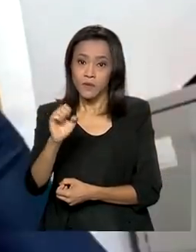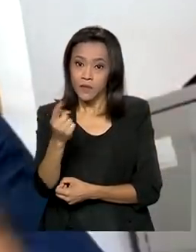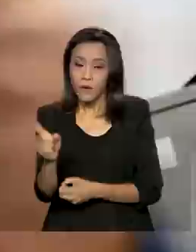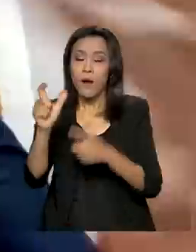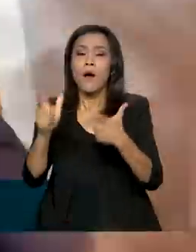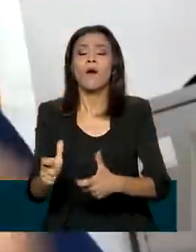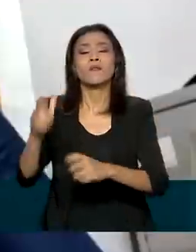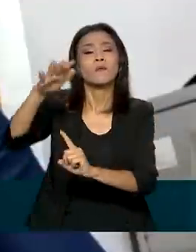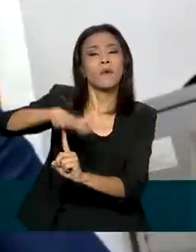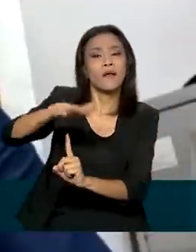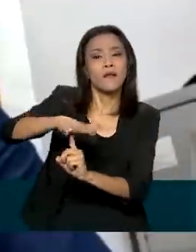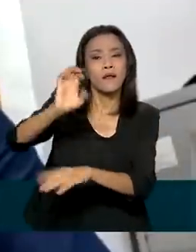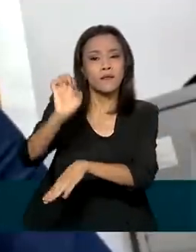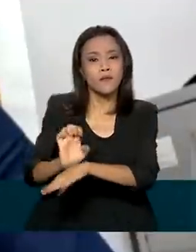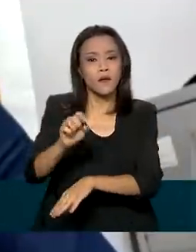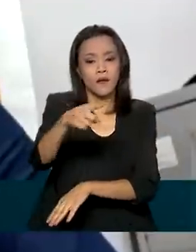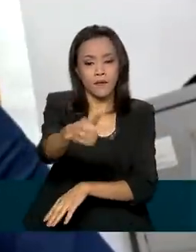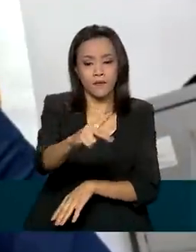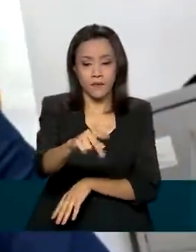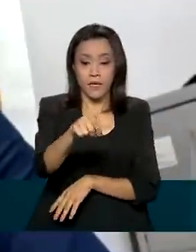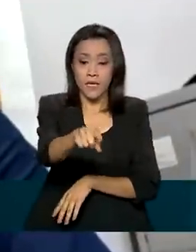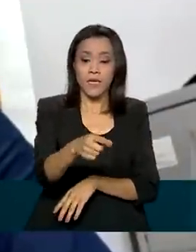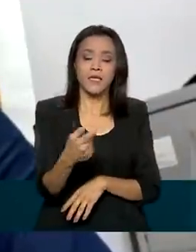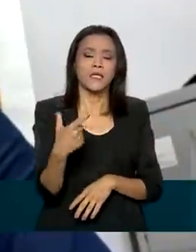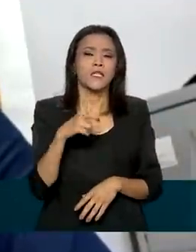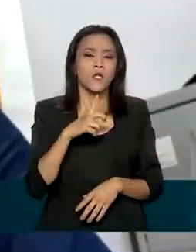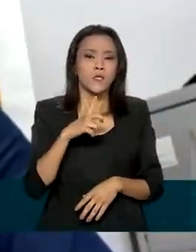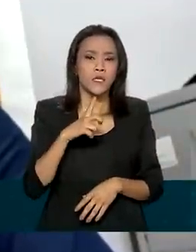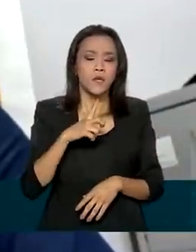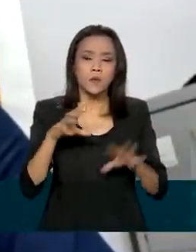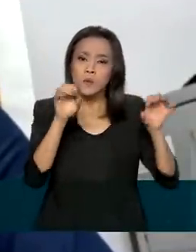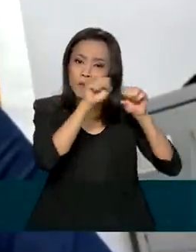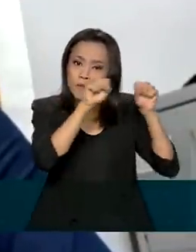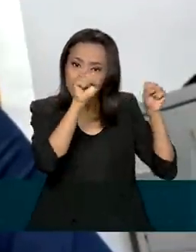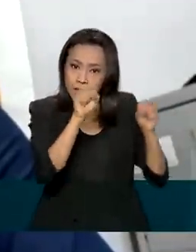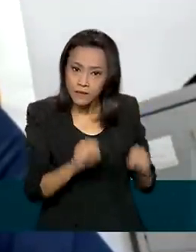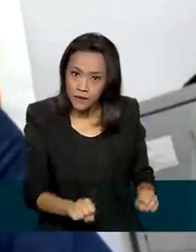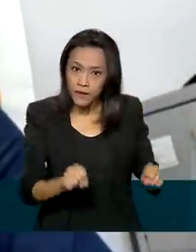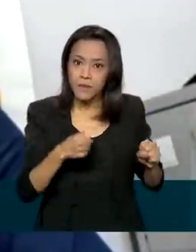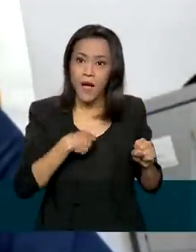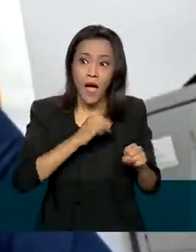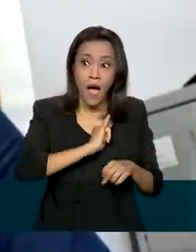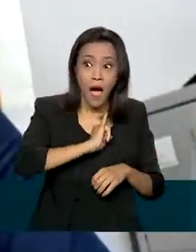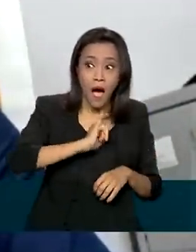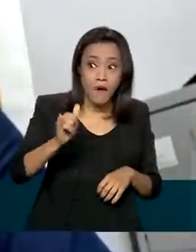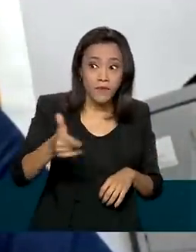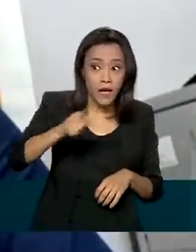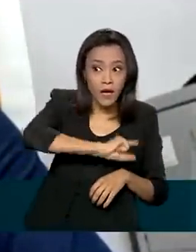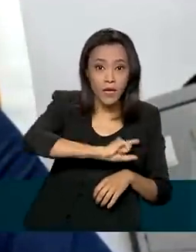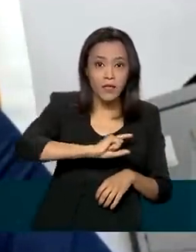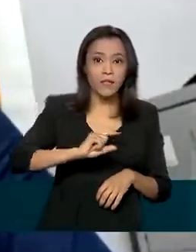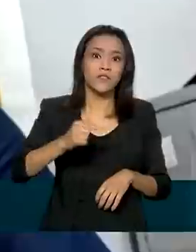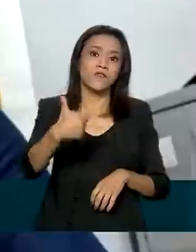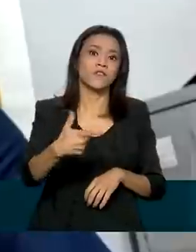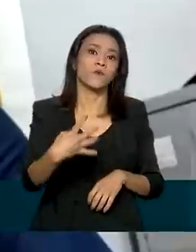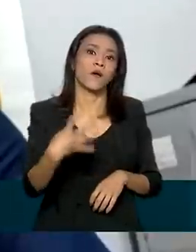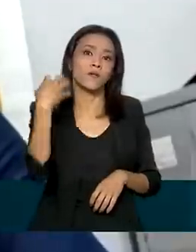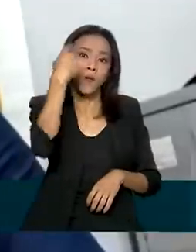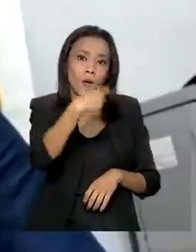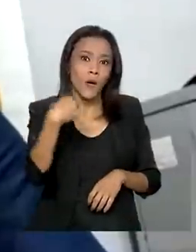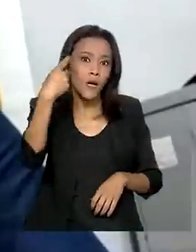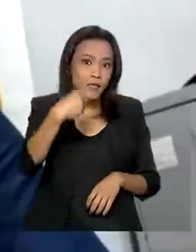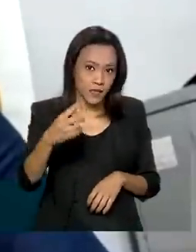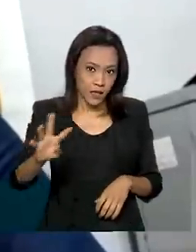face a toda a leitura, toda a integração do sistema que nós temos aí, avisar com antecedência de mais de 24 horas, que nós já